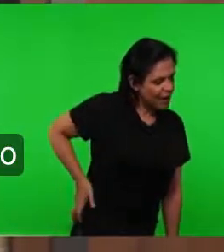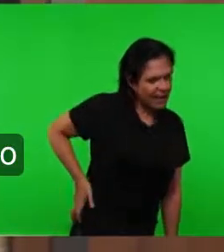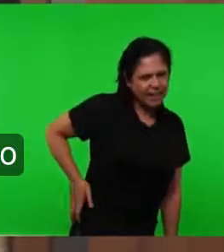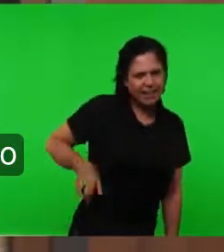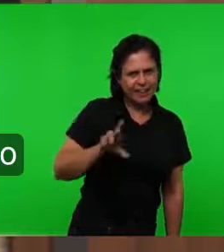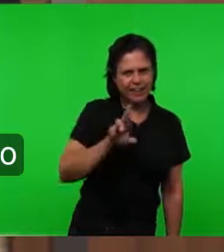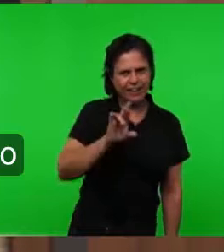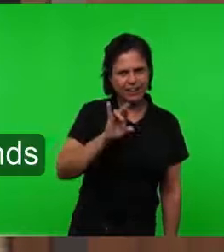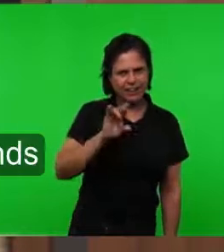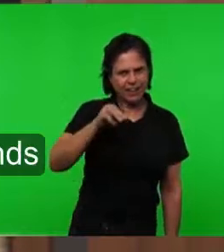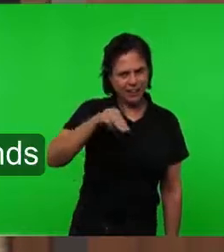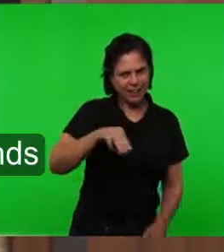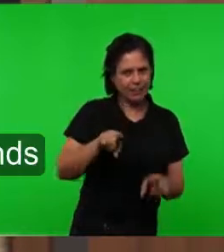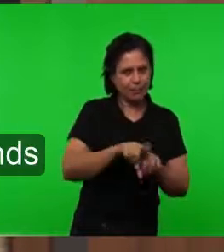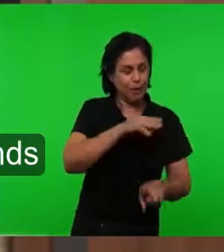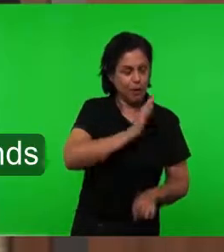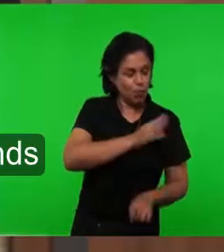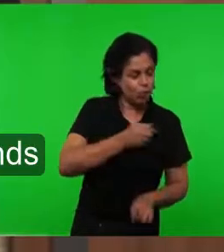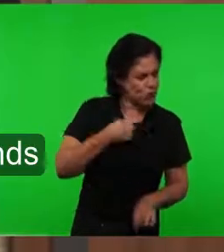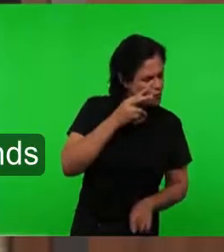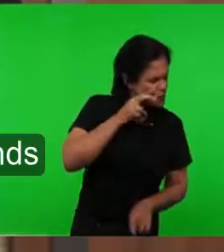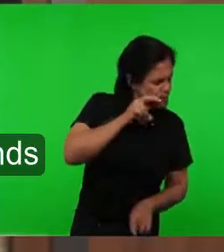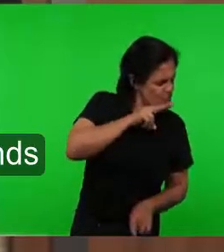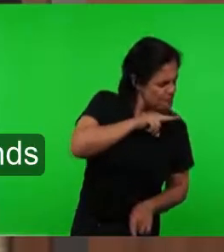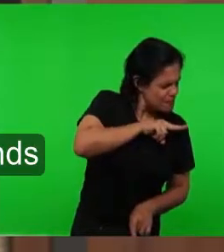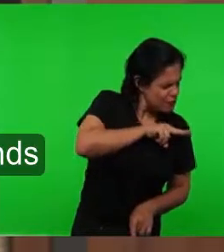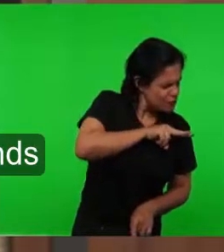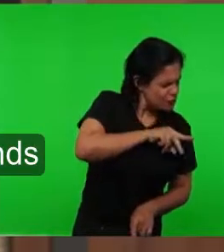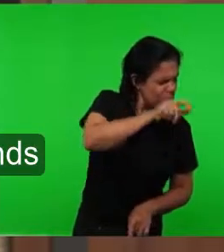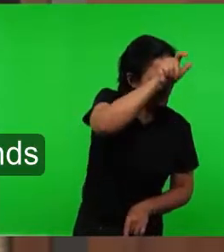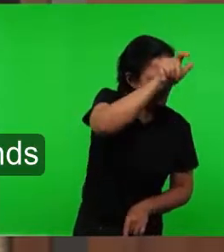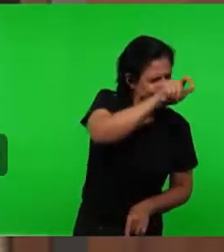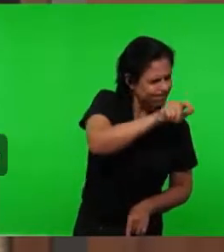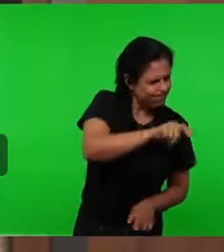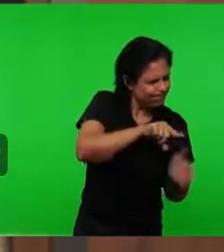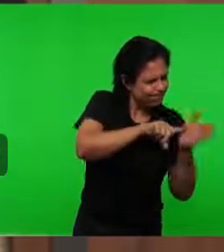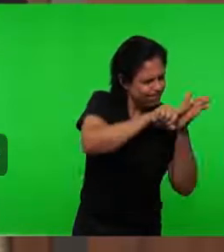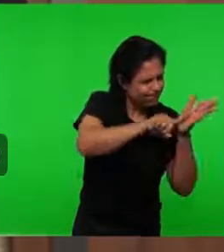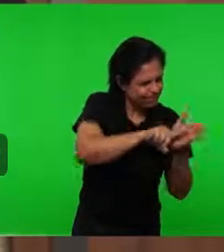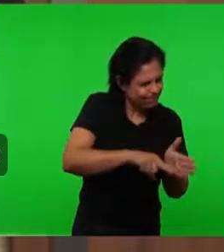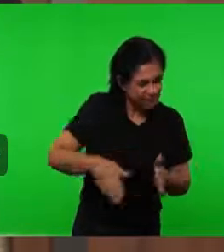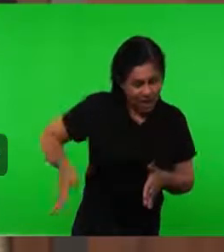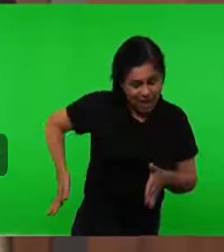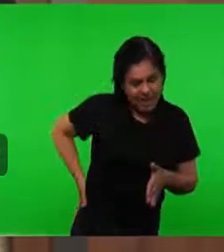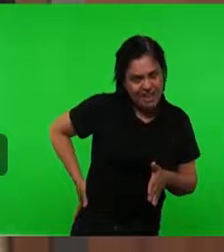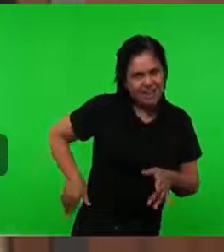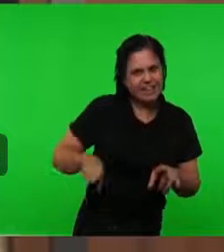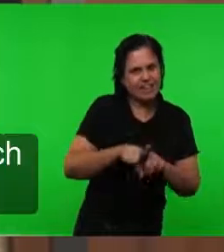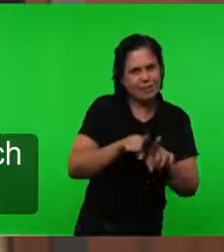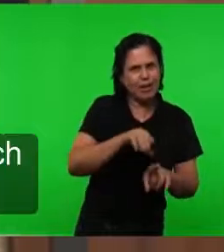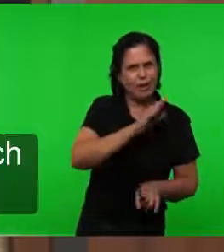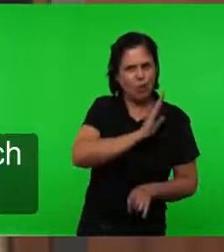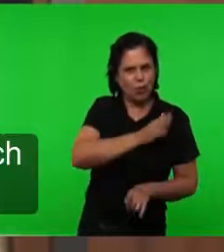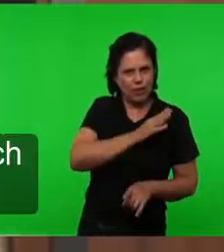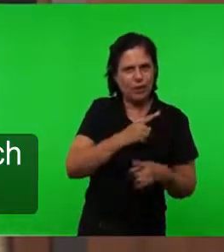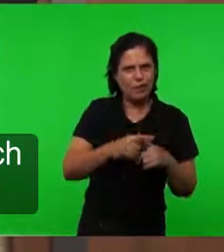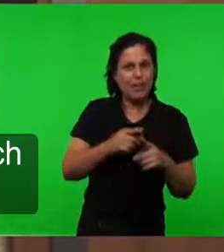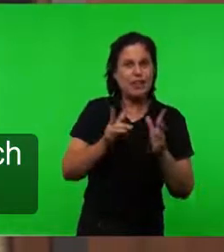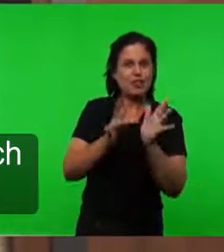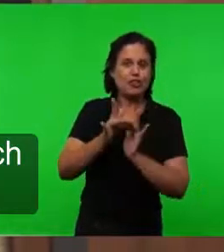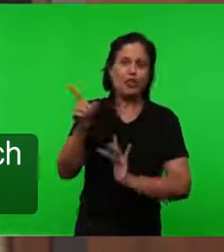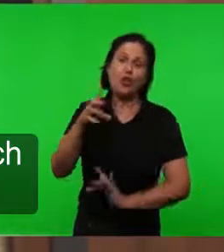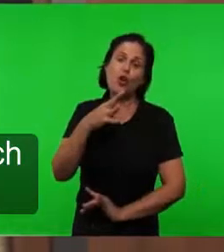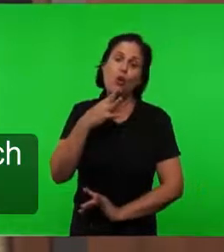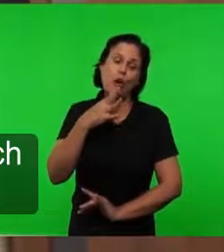diz assim Eu sou aquele Saberão que eu sou aquele Que sonda Os rins e o coração É o conhecimento Aquele que conhece